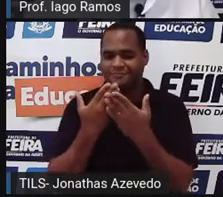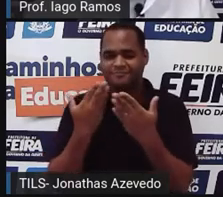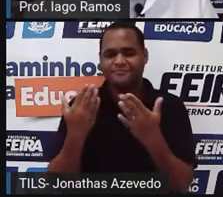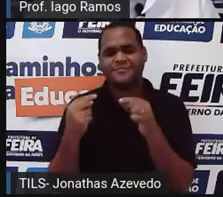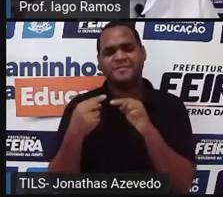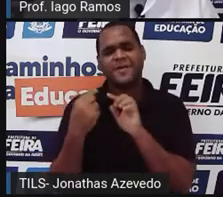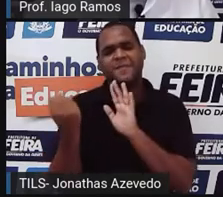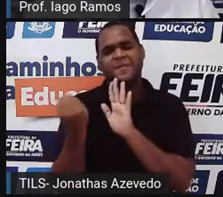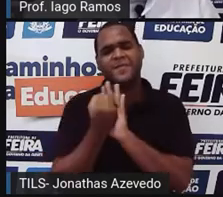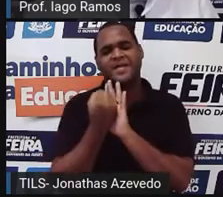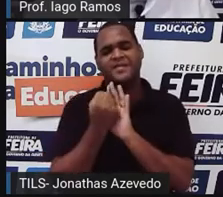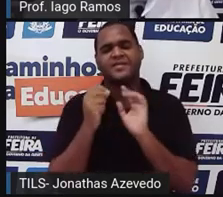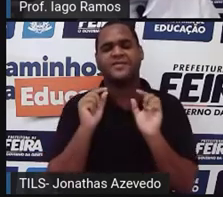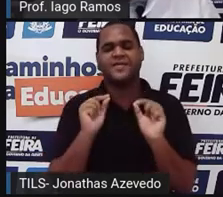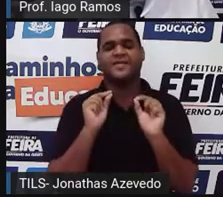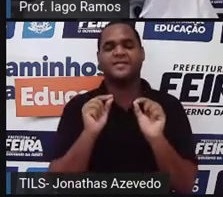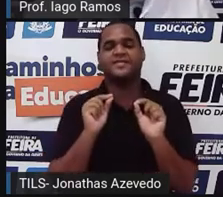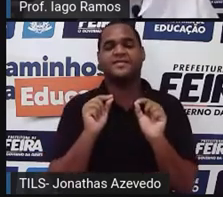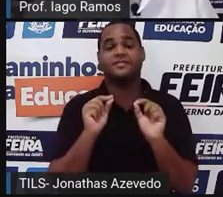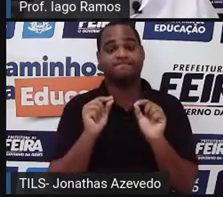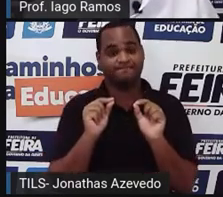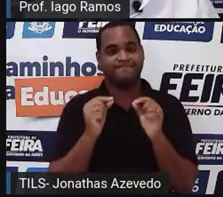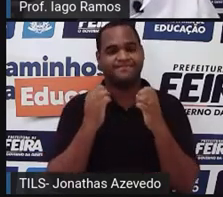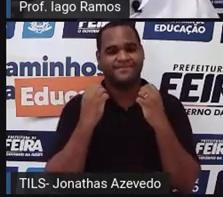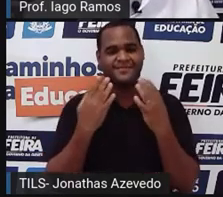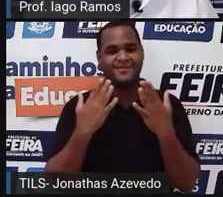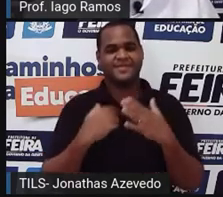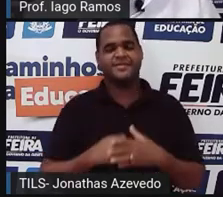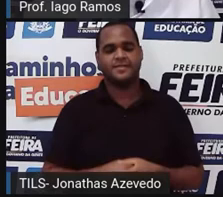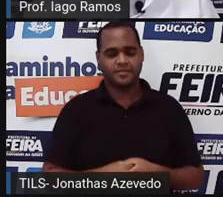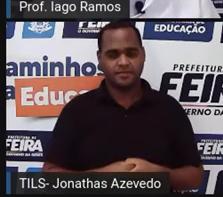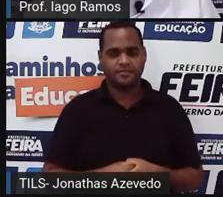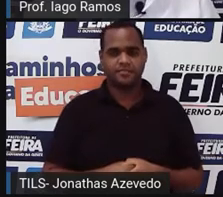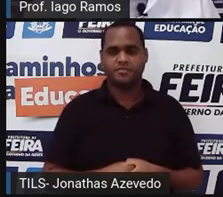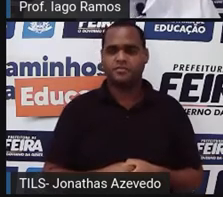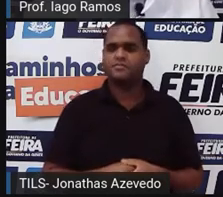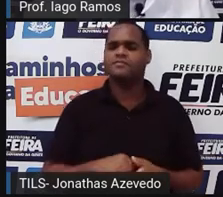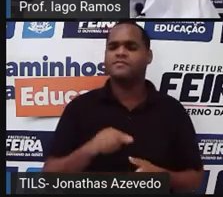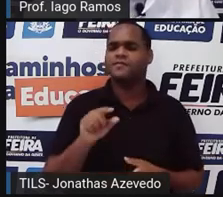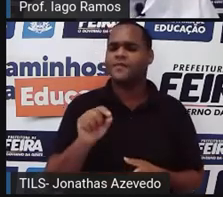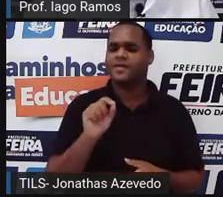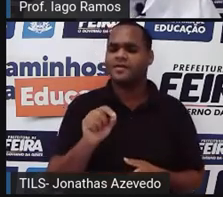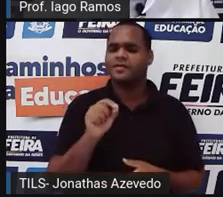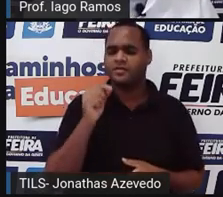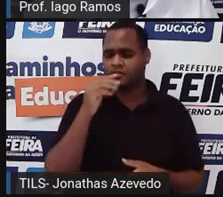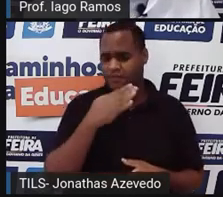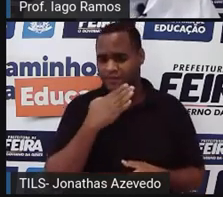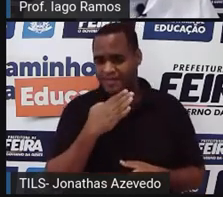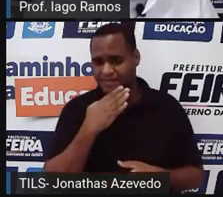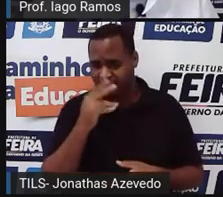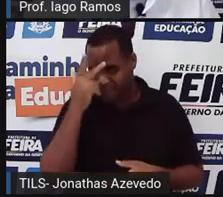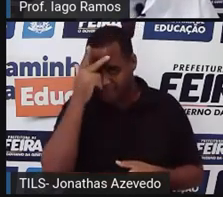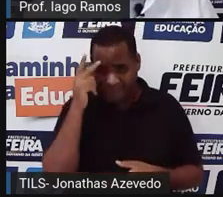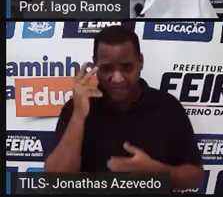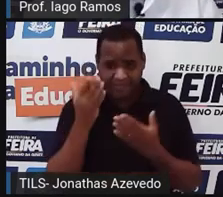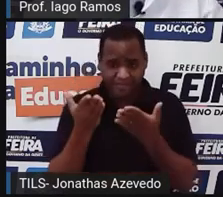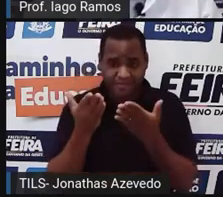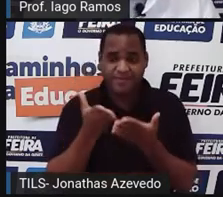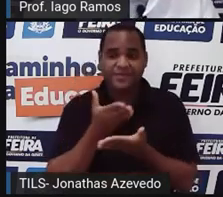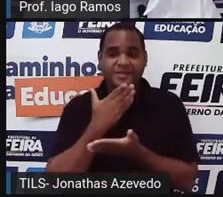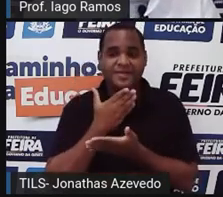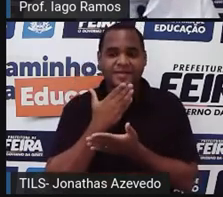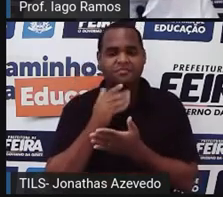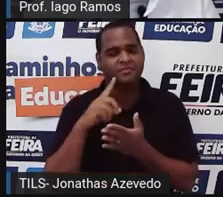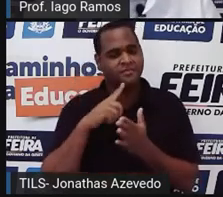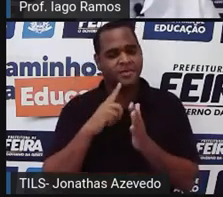logomarca é essa? Bom, e essa pessoa aqui, será que você conhece? E ali tem uma imagem que